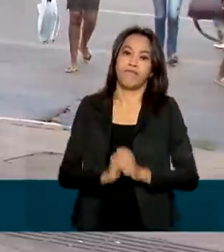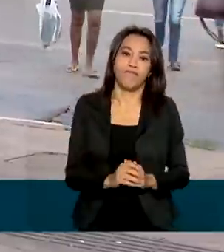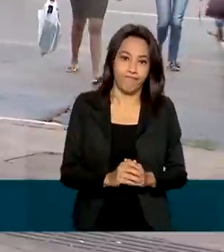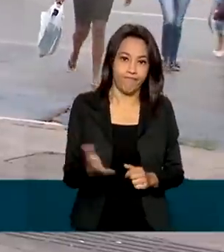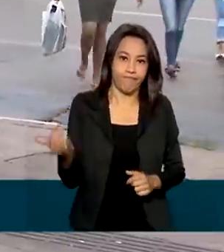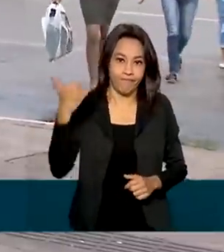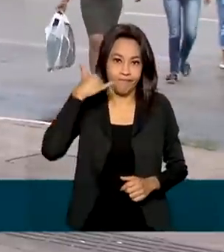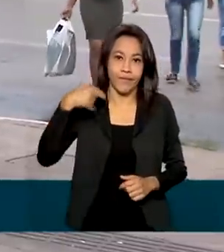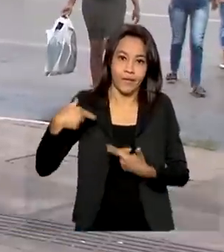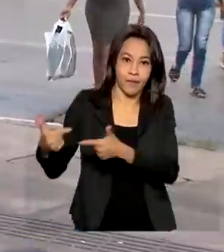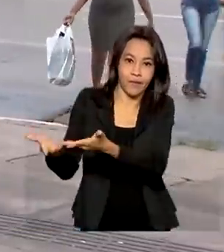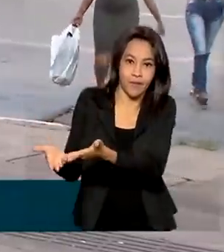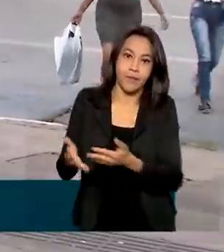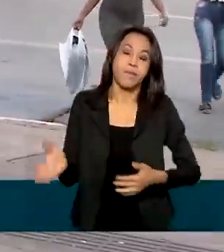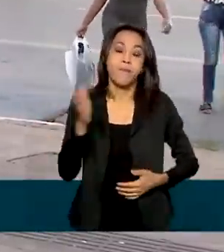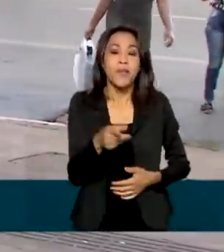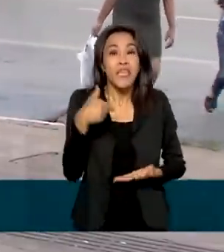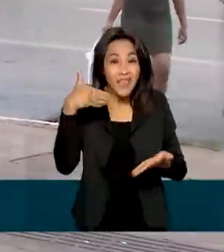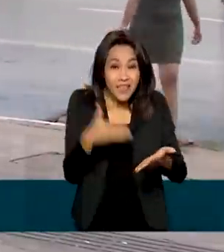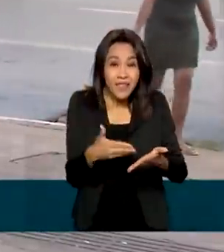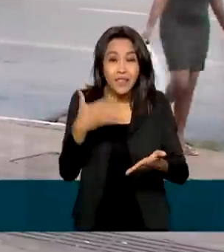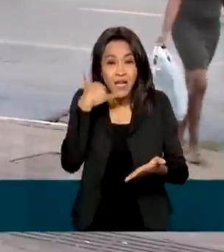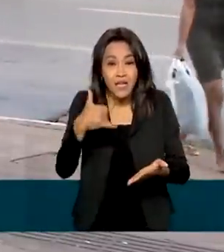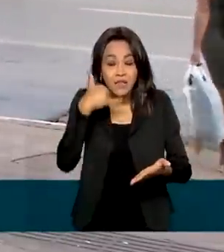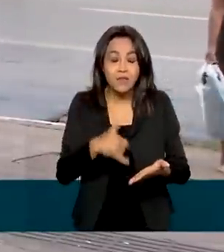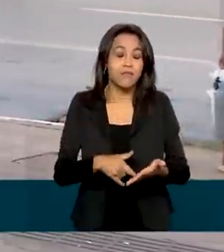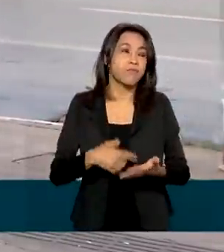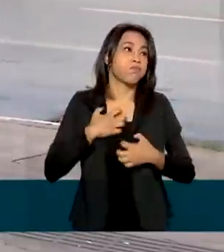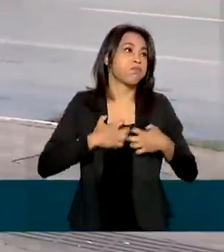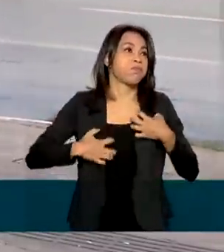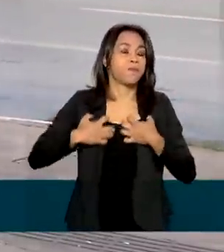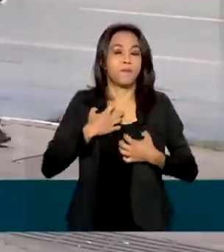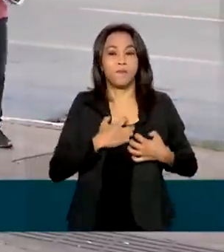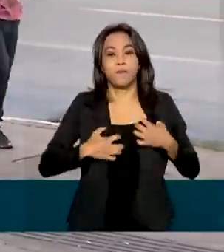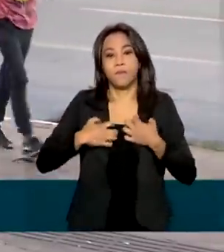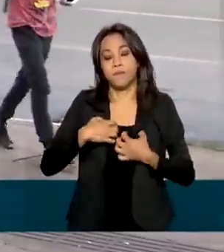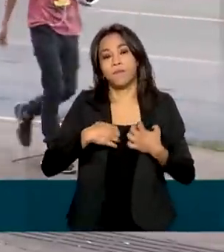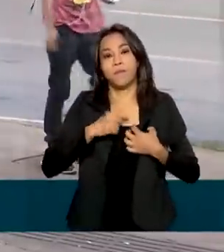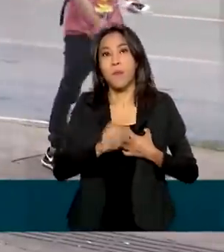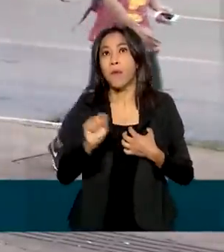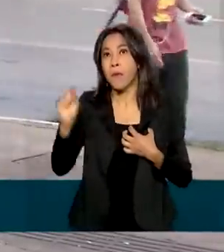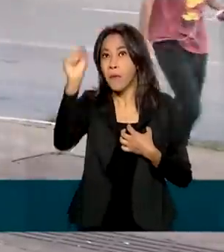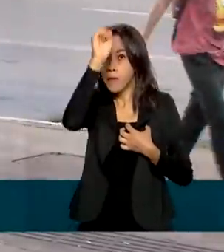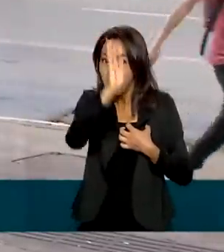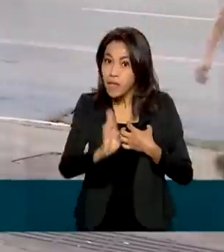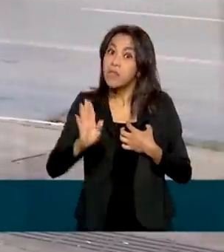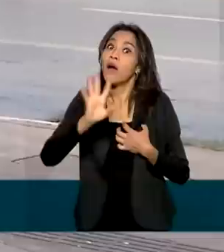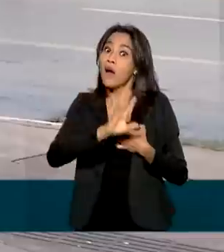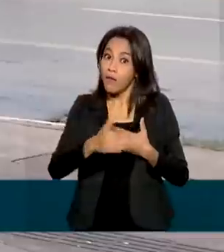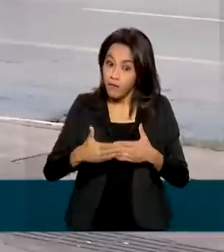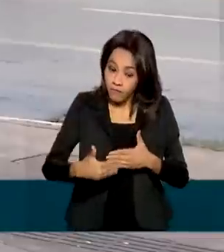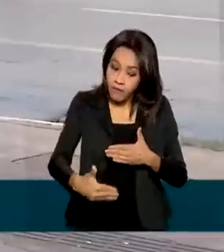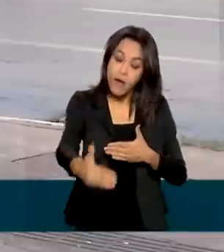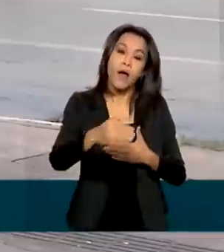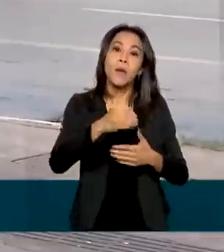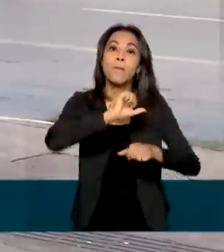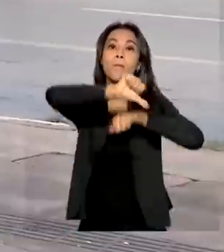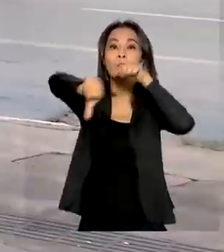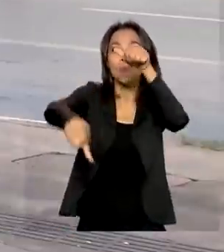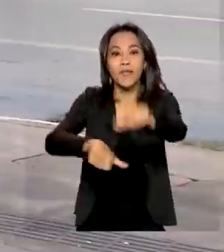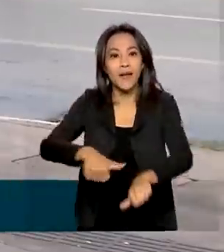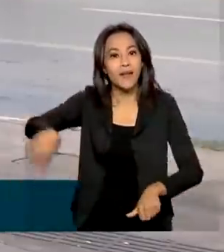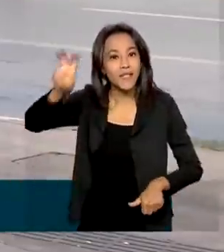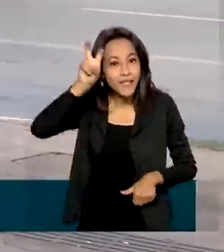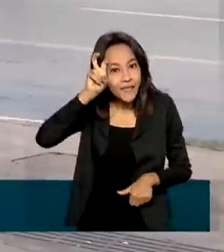excesso de ligações desse tipo tem incomodado muita gente em todo o país. Mas tudo deve mudar a partir desta quinta-feira,